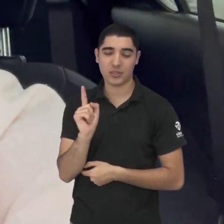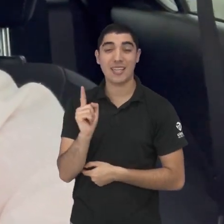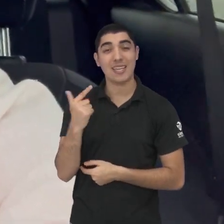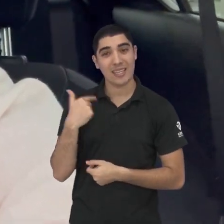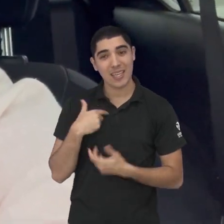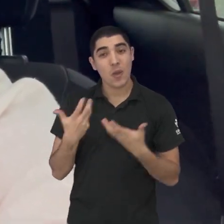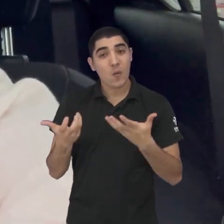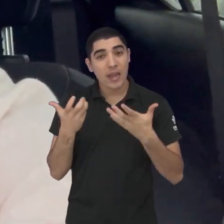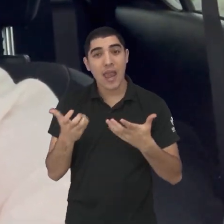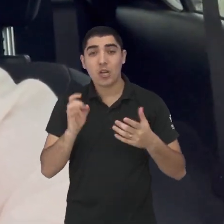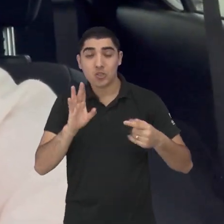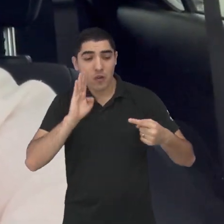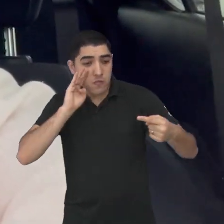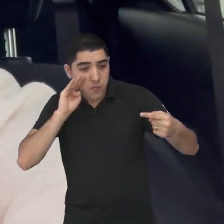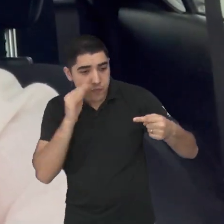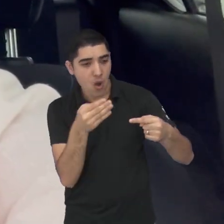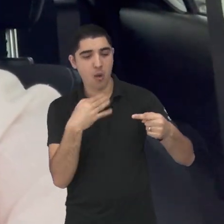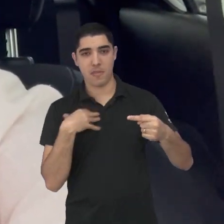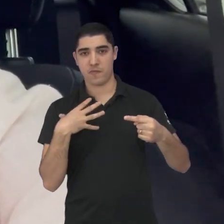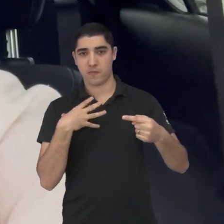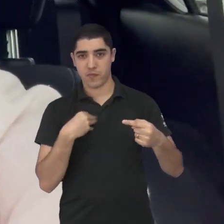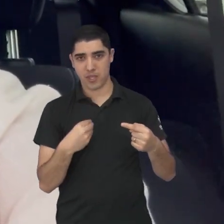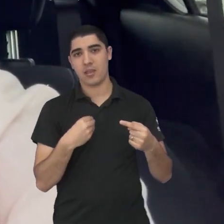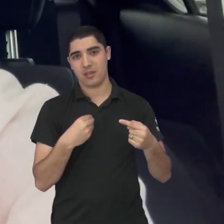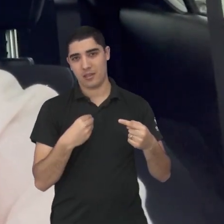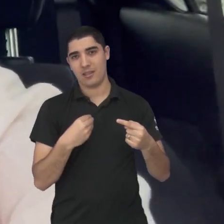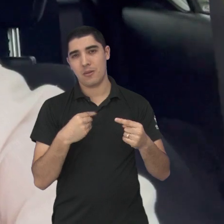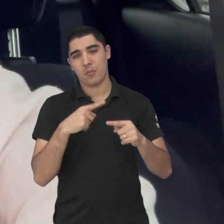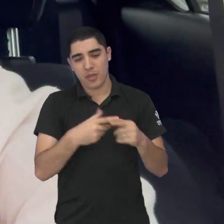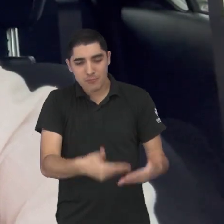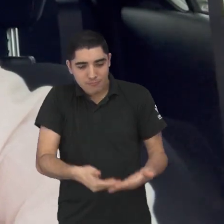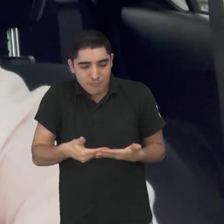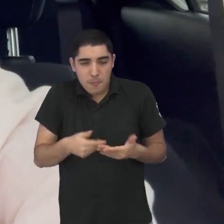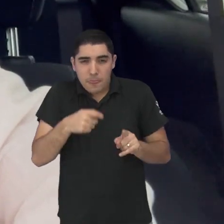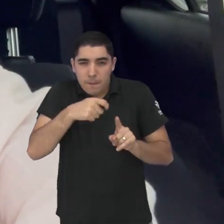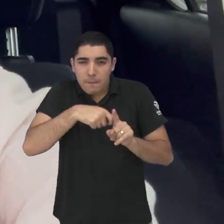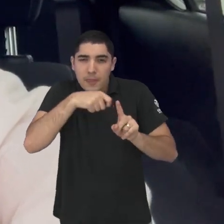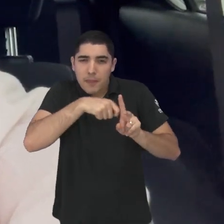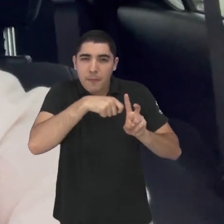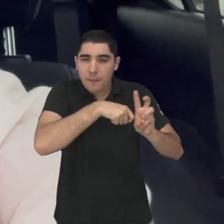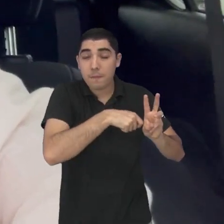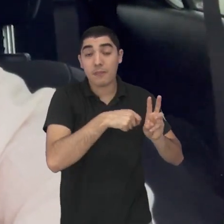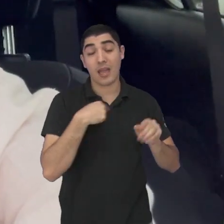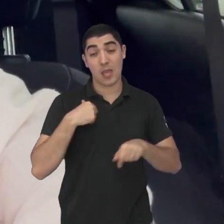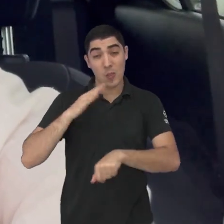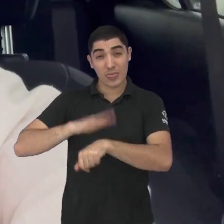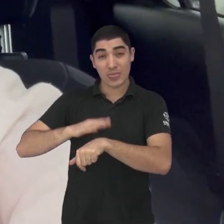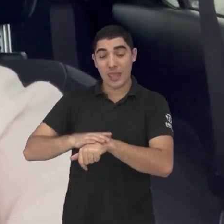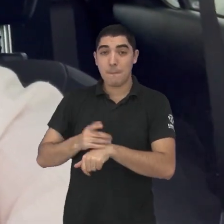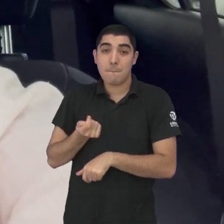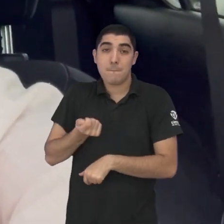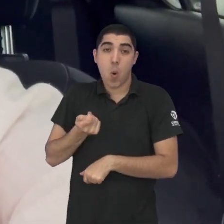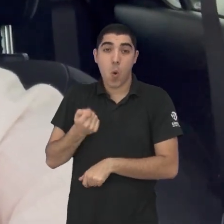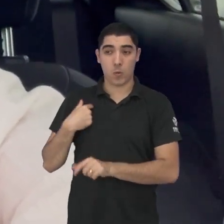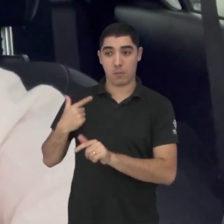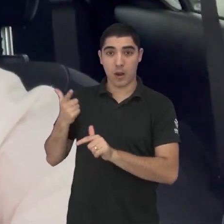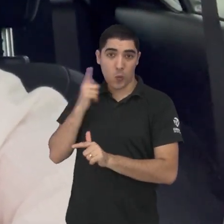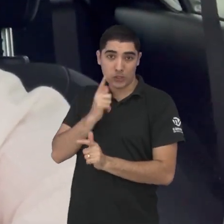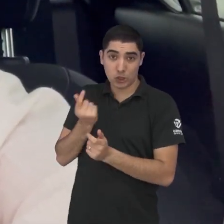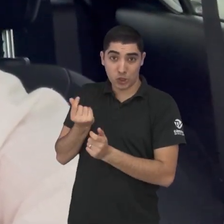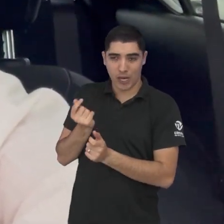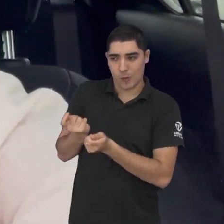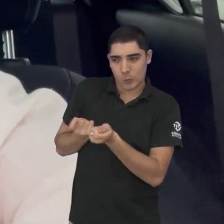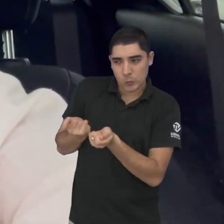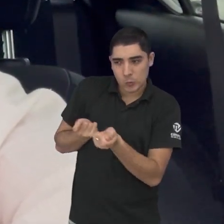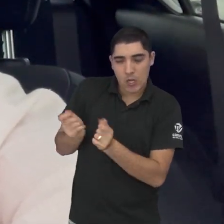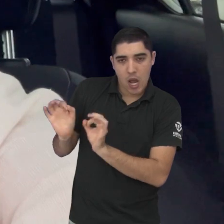dedicar inteiramente à maternidade nos primeiros meses então eu tive menos tempo para me organizar e poupar,